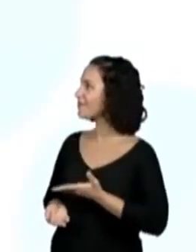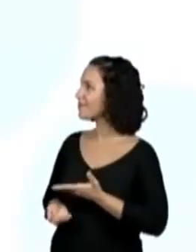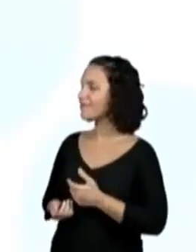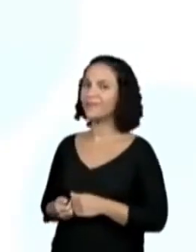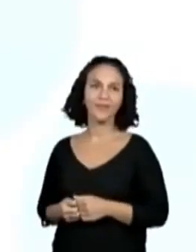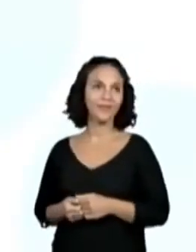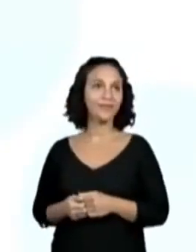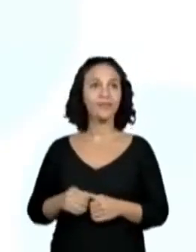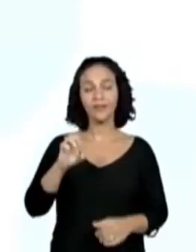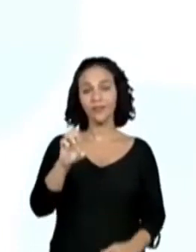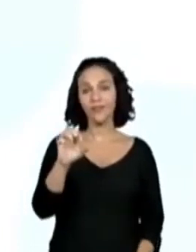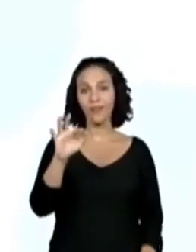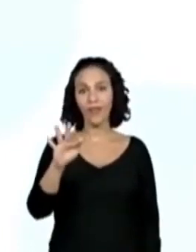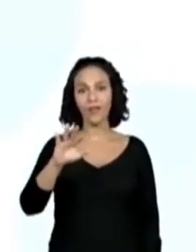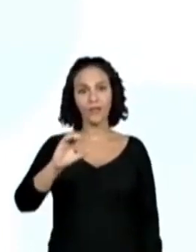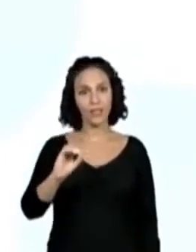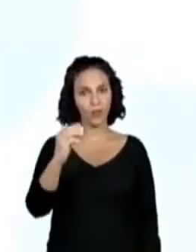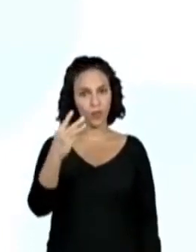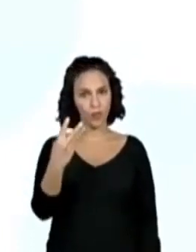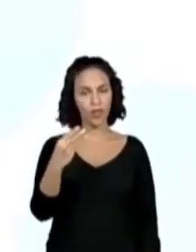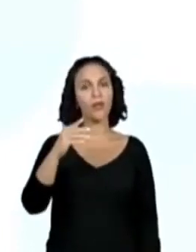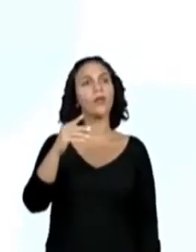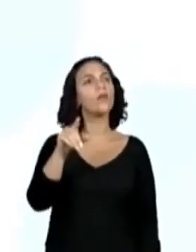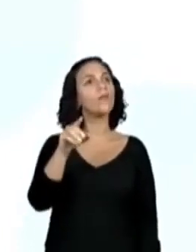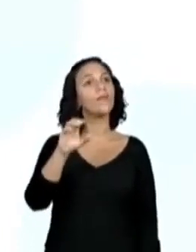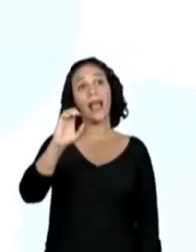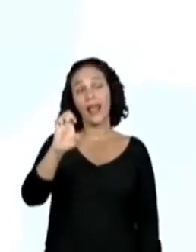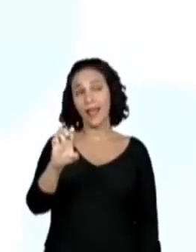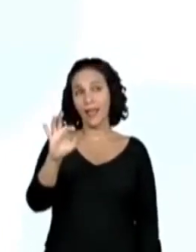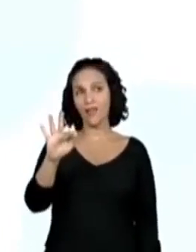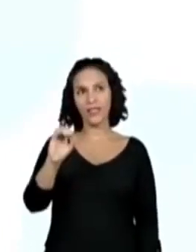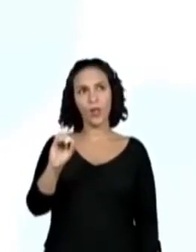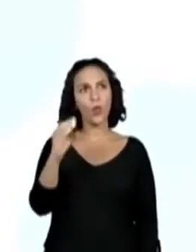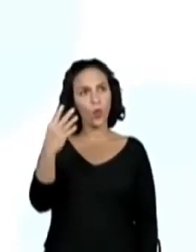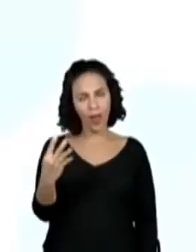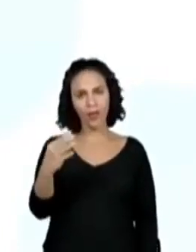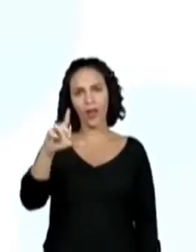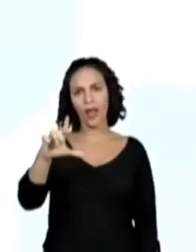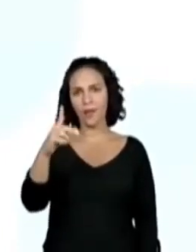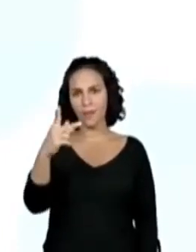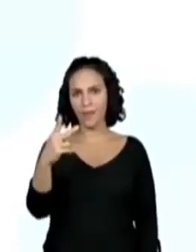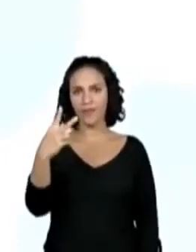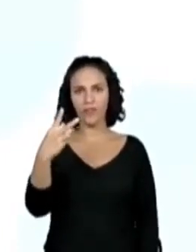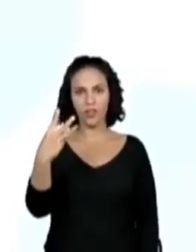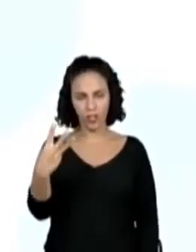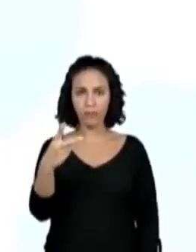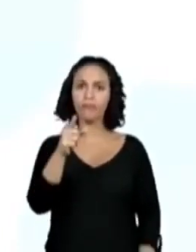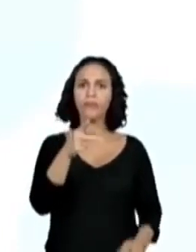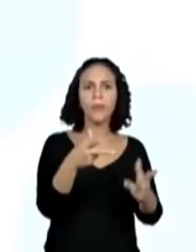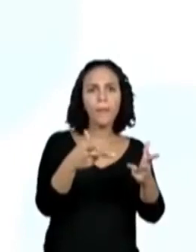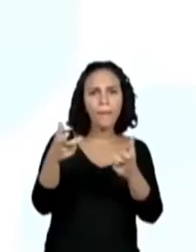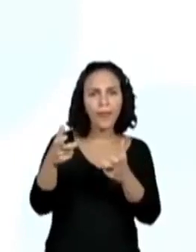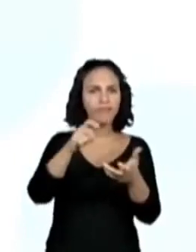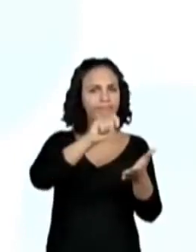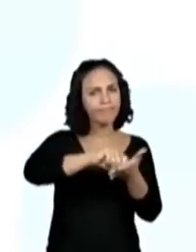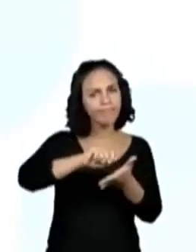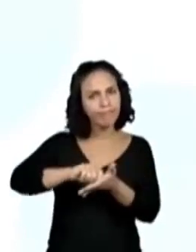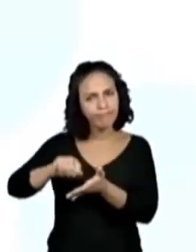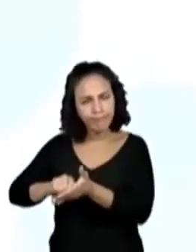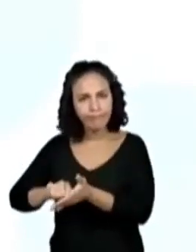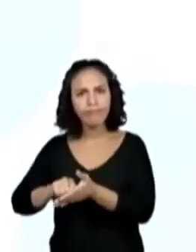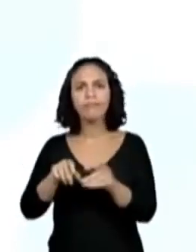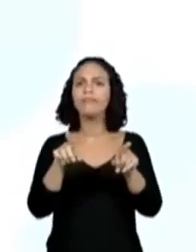Habilidades EF04LP23. Identificar e manter na leitura e na produção escrita de verbetes de